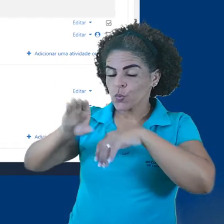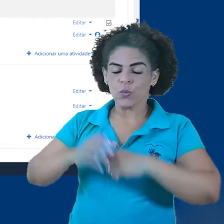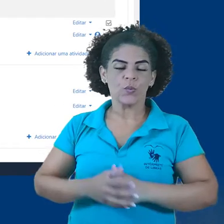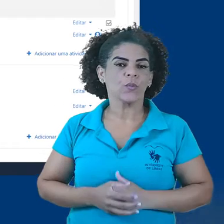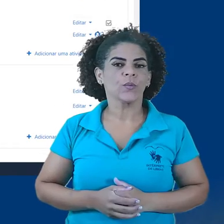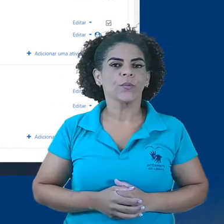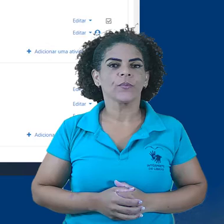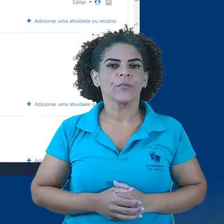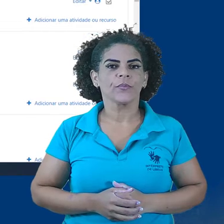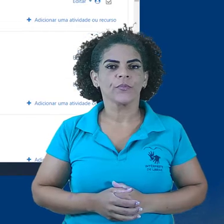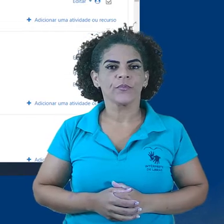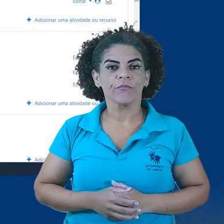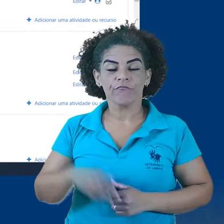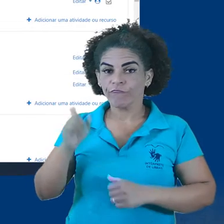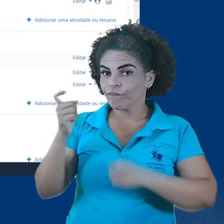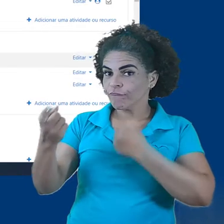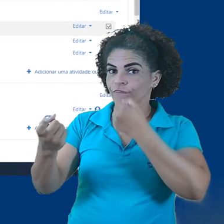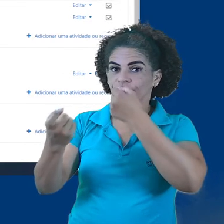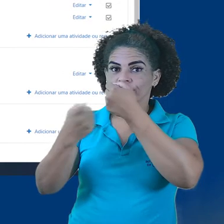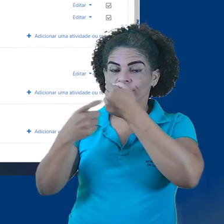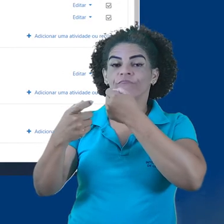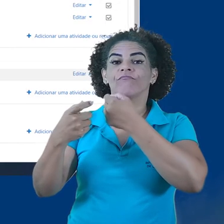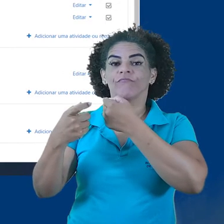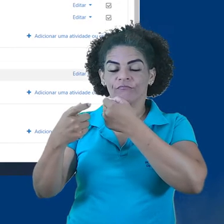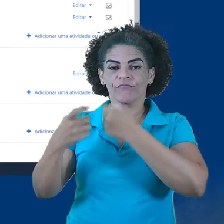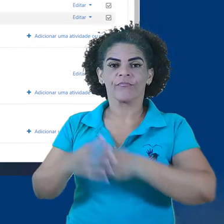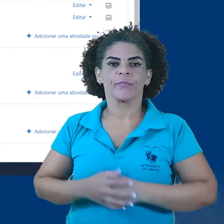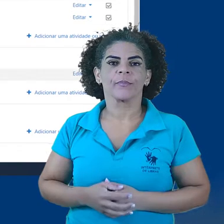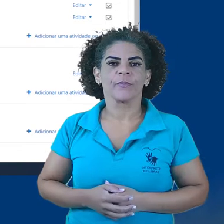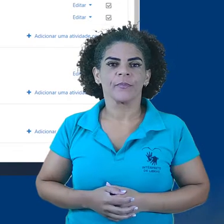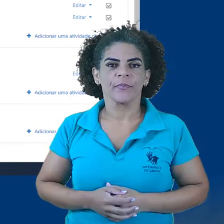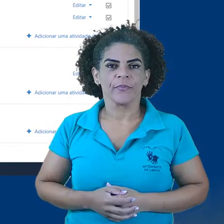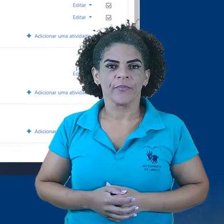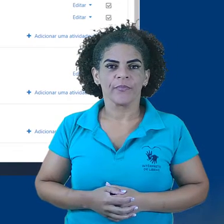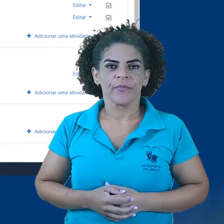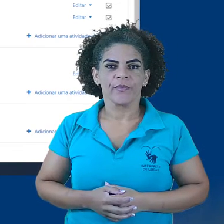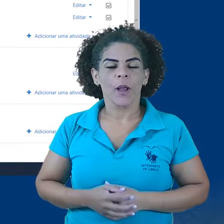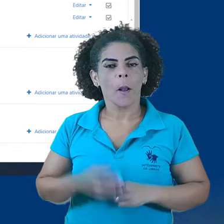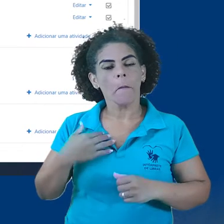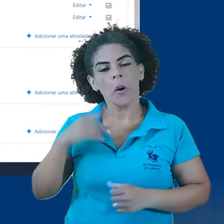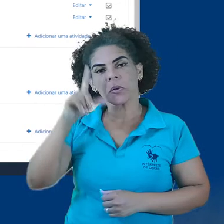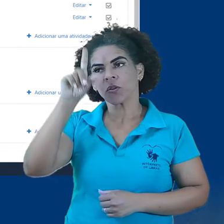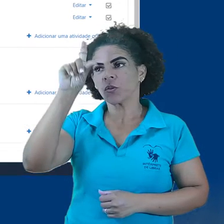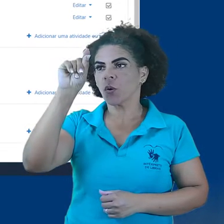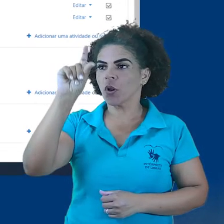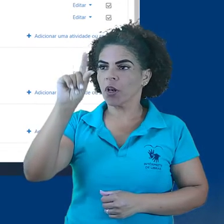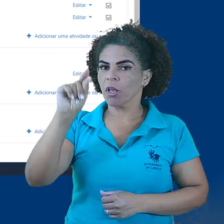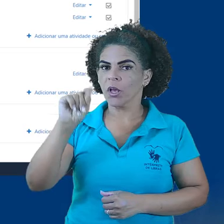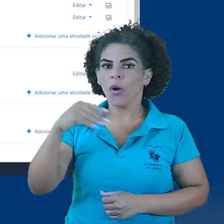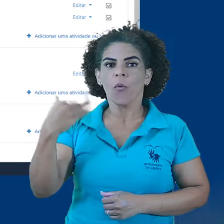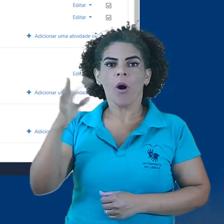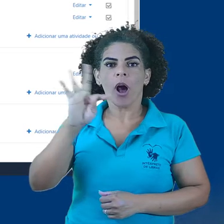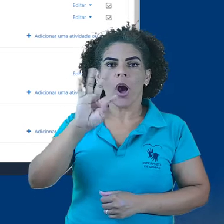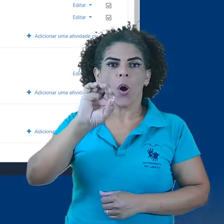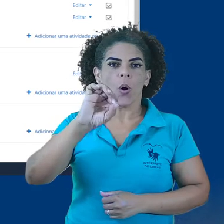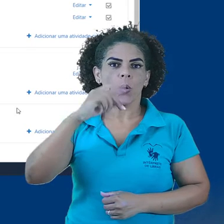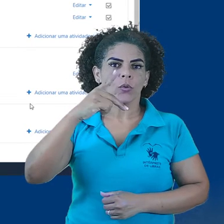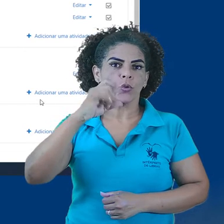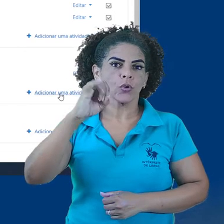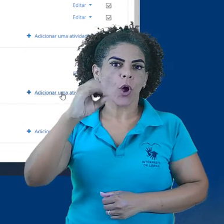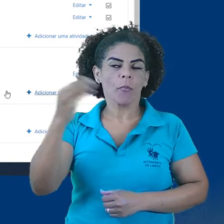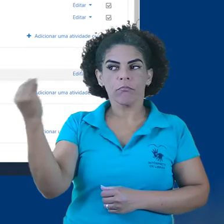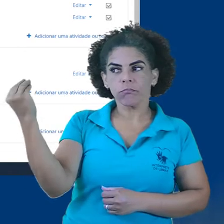Uma vez ativado, podemos escolher o tópico no qual a tarefa será